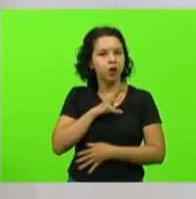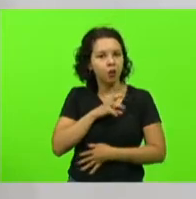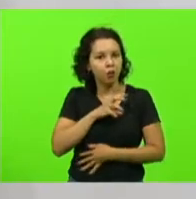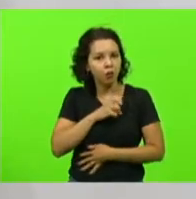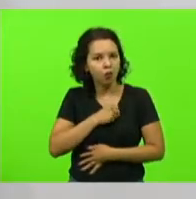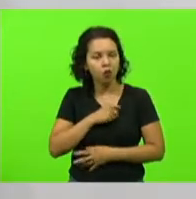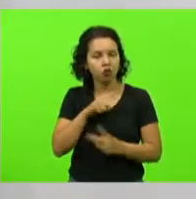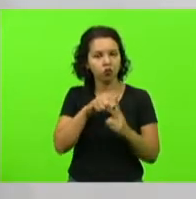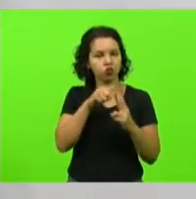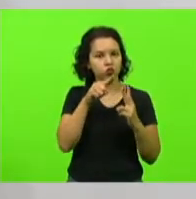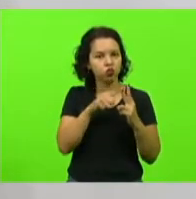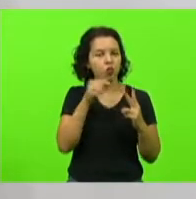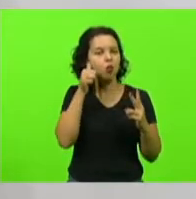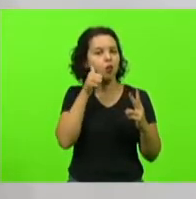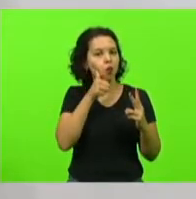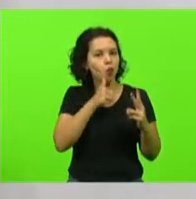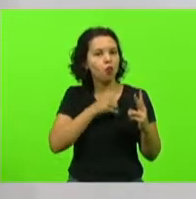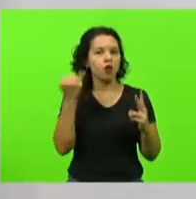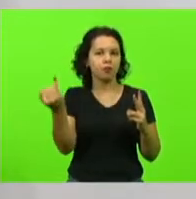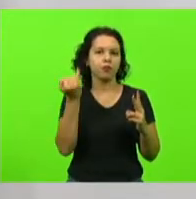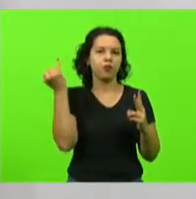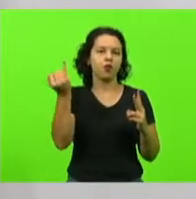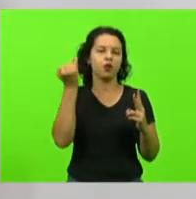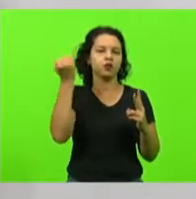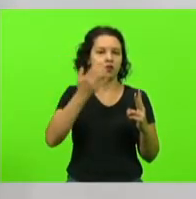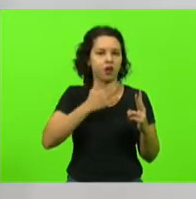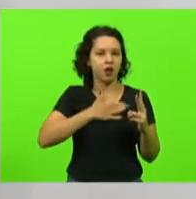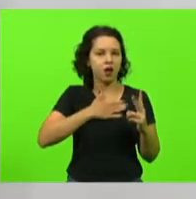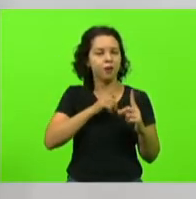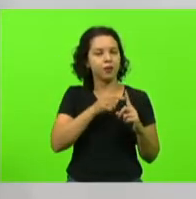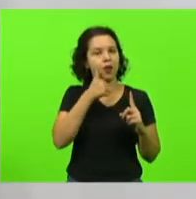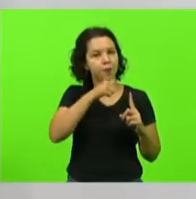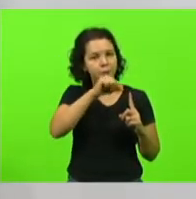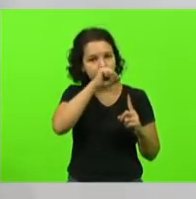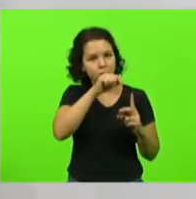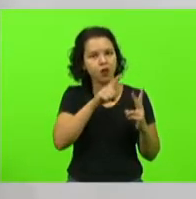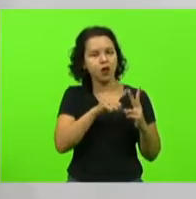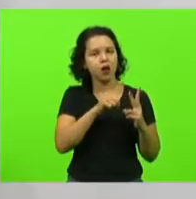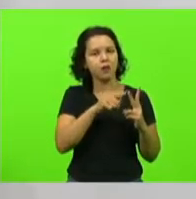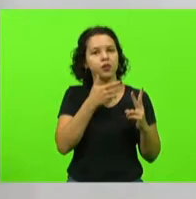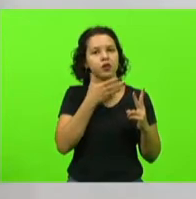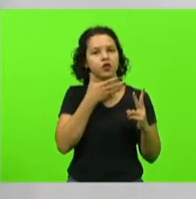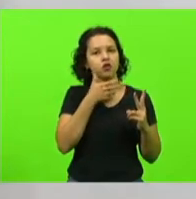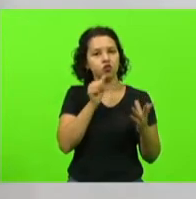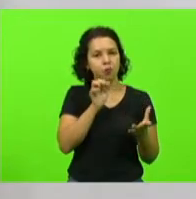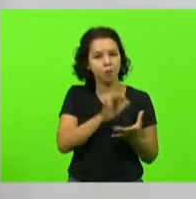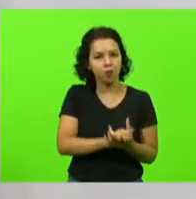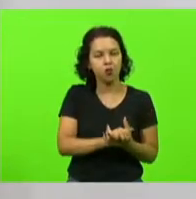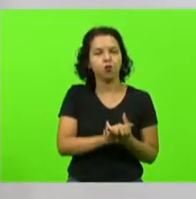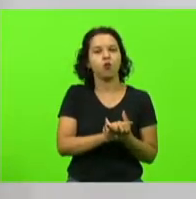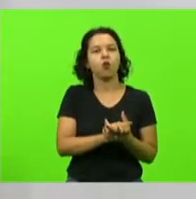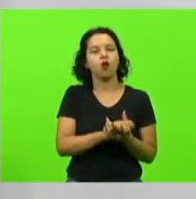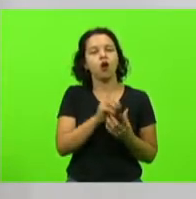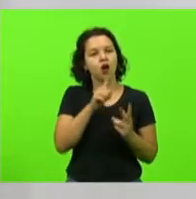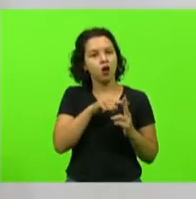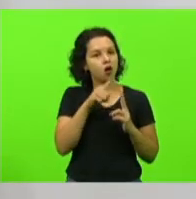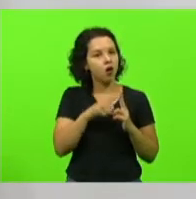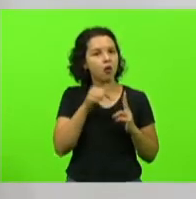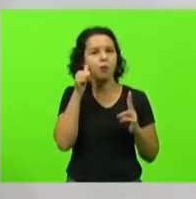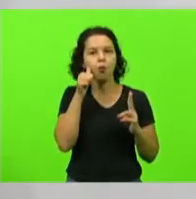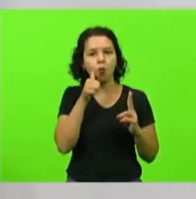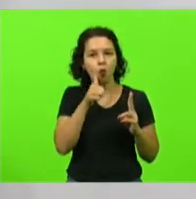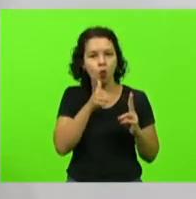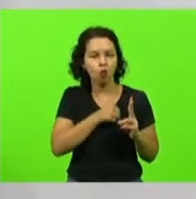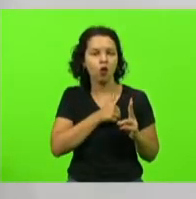duas mulheres muito importantes, que é a minha mamãe e minha esposa, são pessoas, duas mulheres